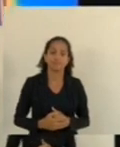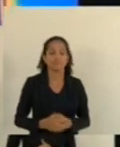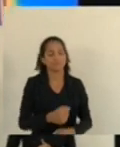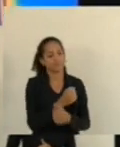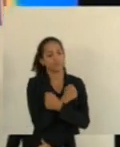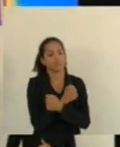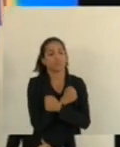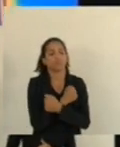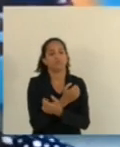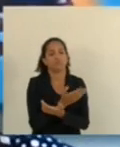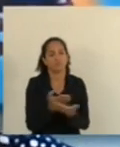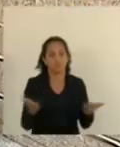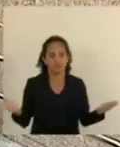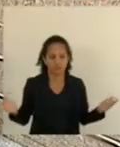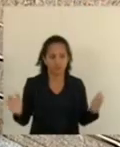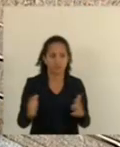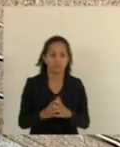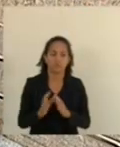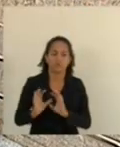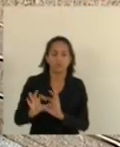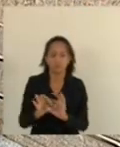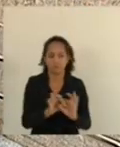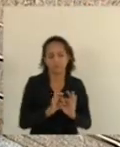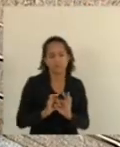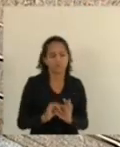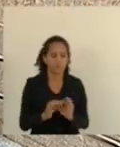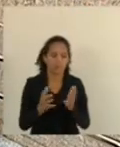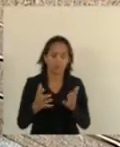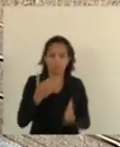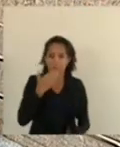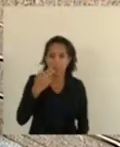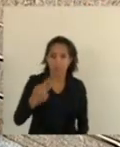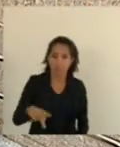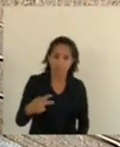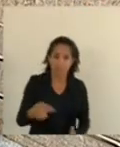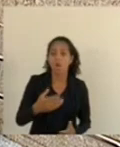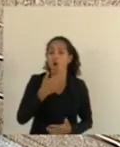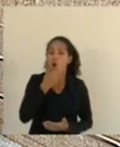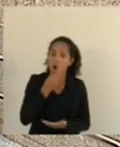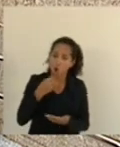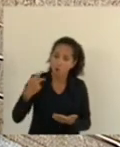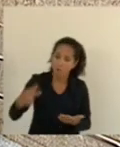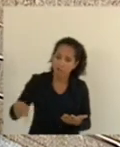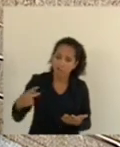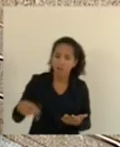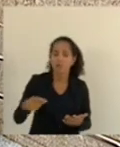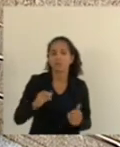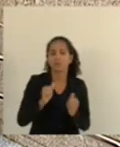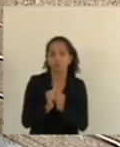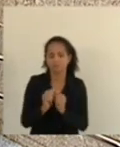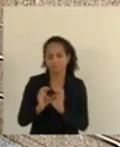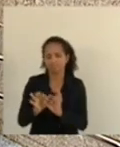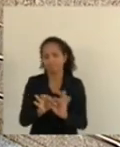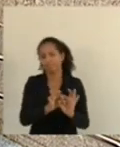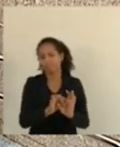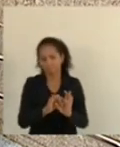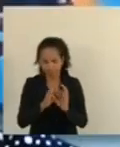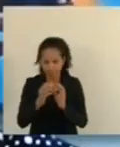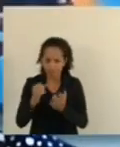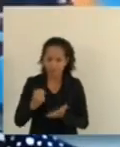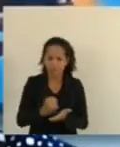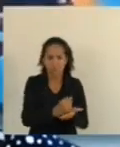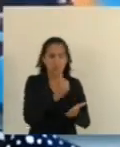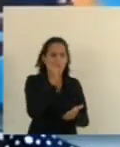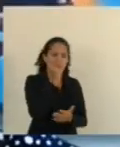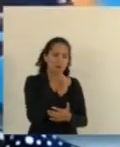abraço grande a todos, vamos nos unir, eu quero pedir essa casa, os homens de bem que a gente se una em favor das mulheres e dê um